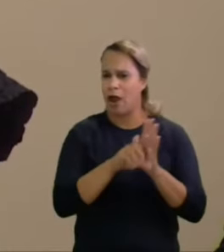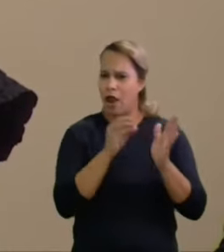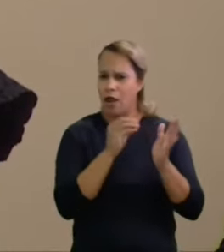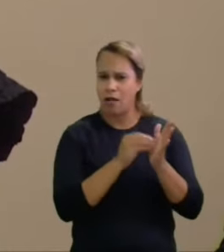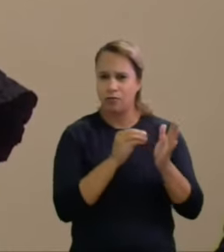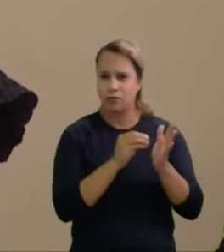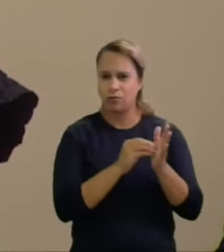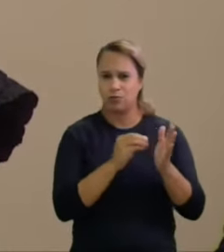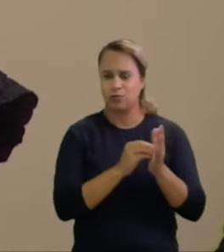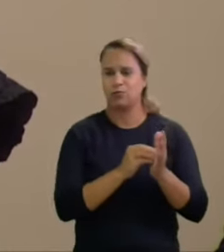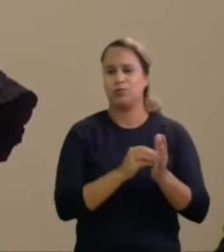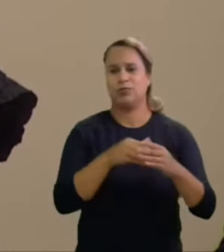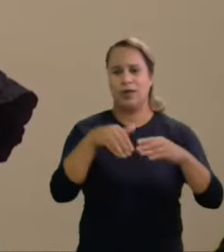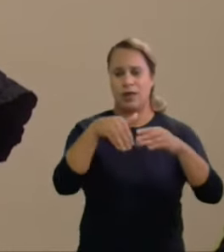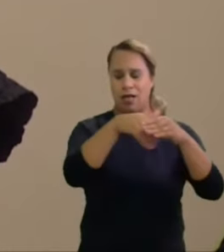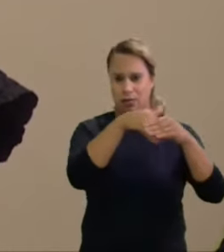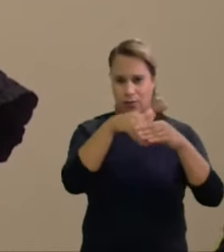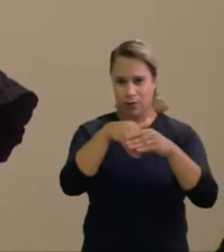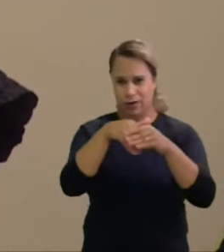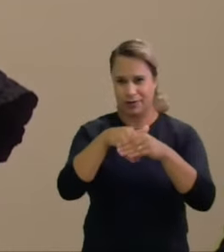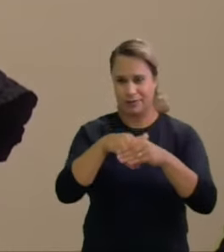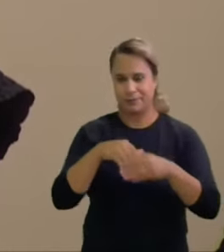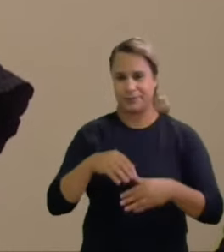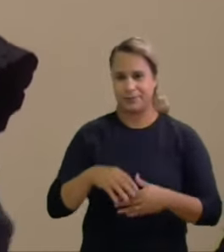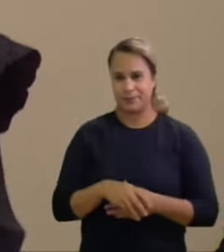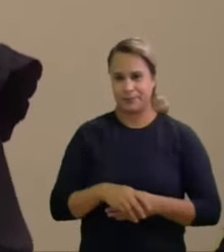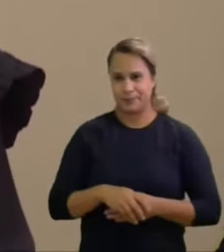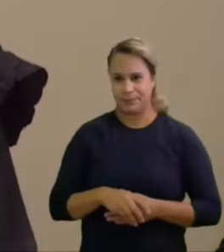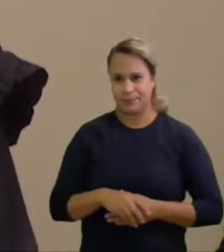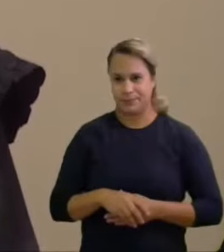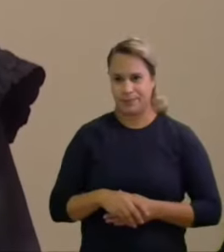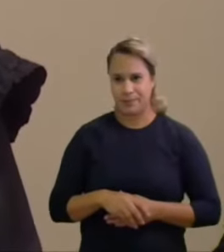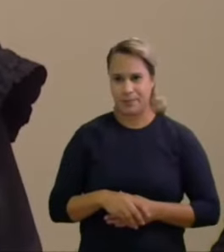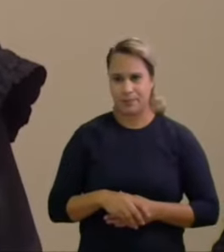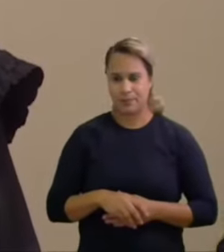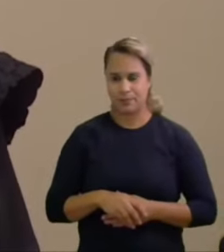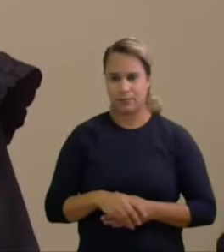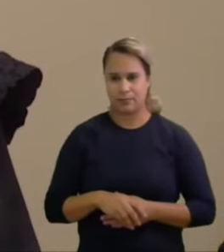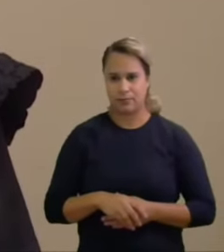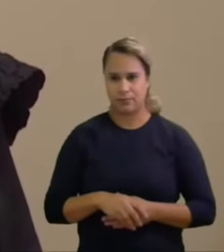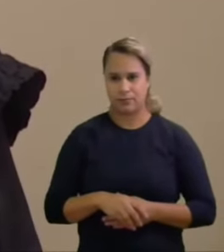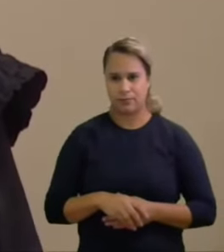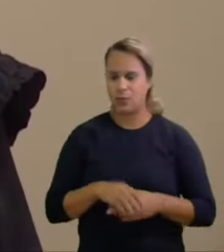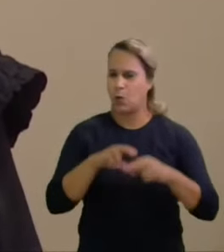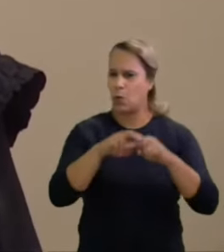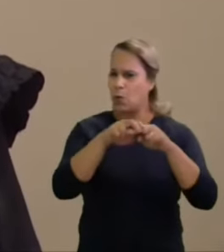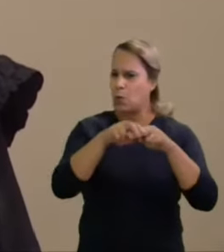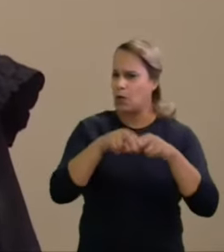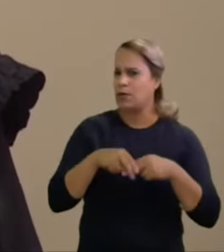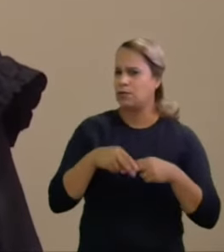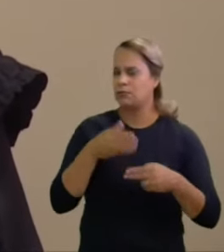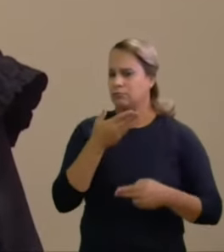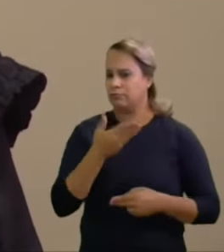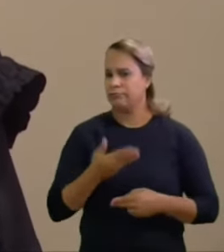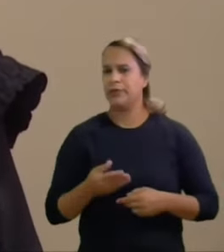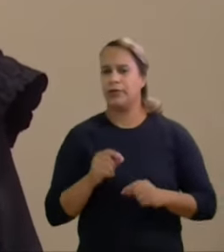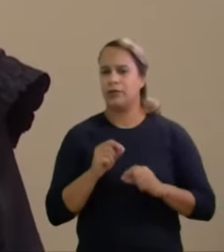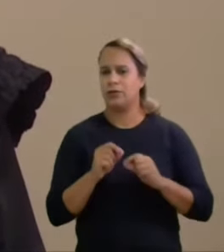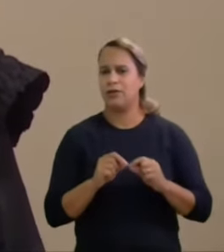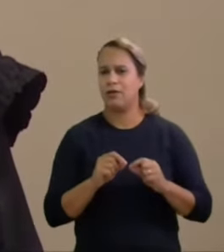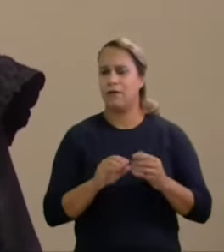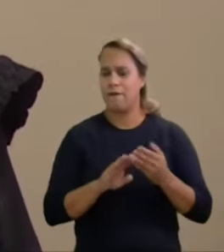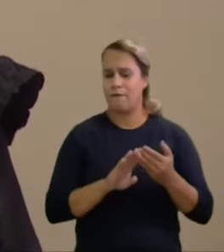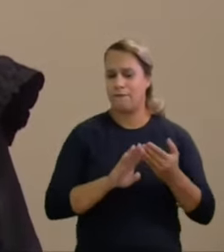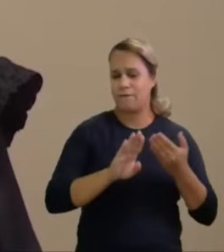pretensão articulada com respaldo em conjecturas e presunções por isso aqui senhor presidente eu afasto como